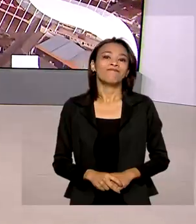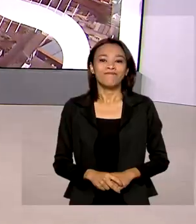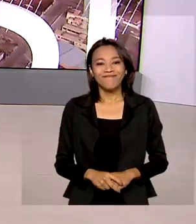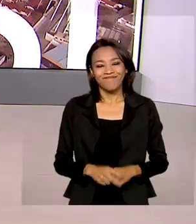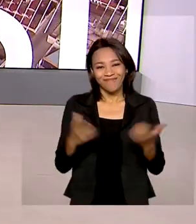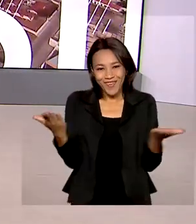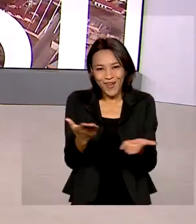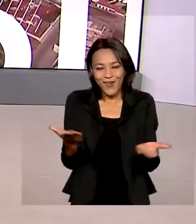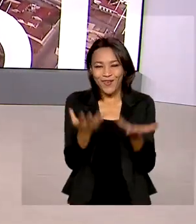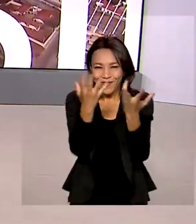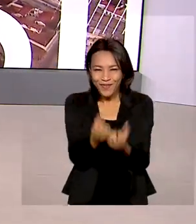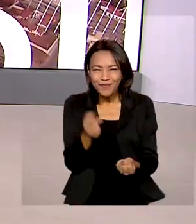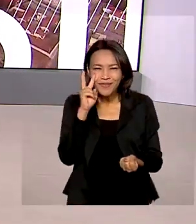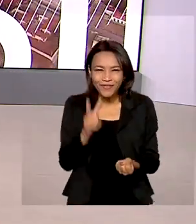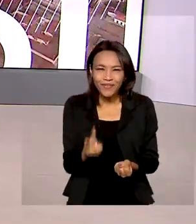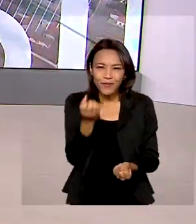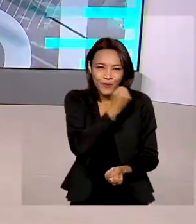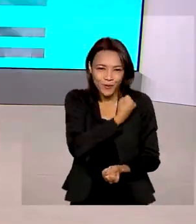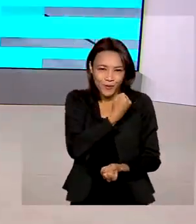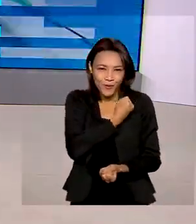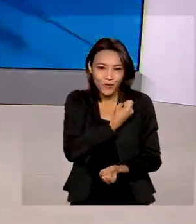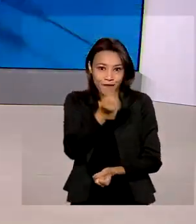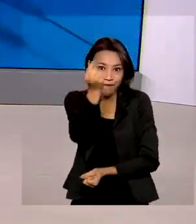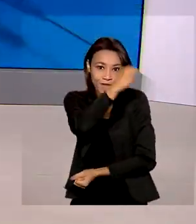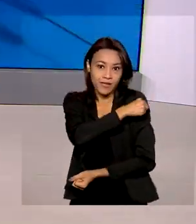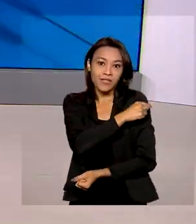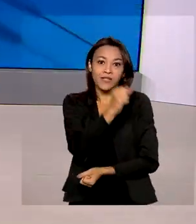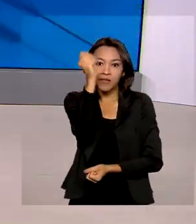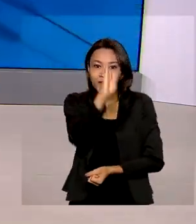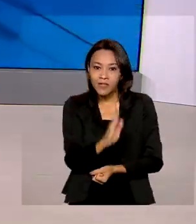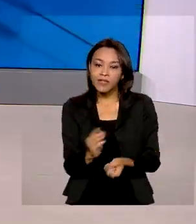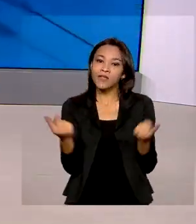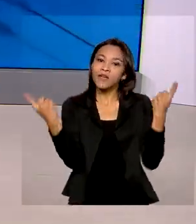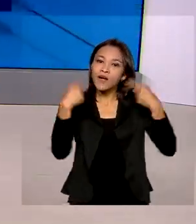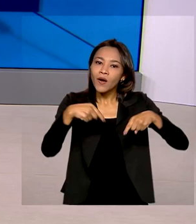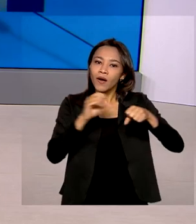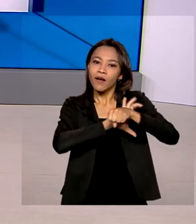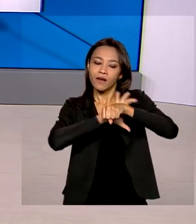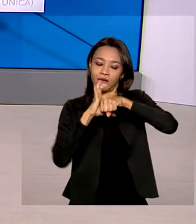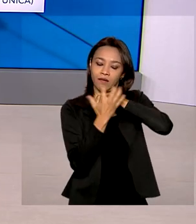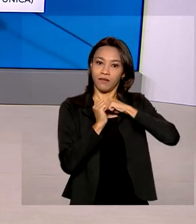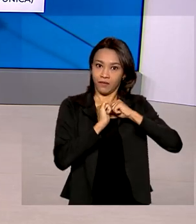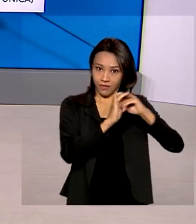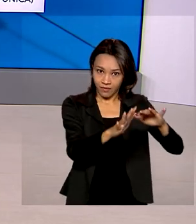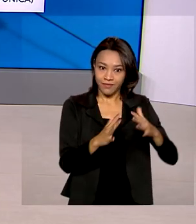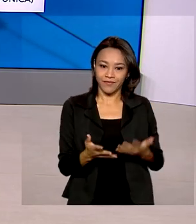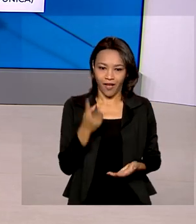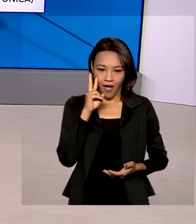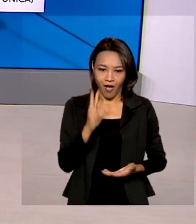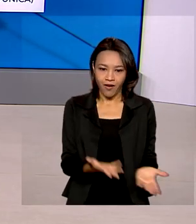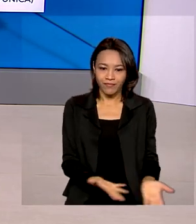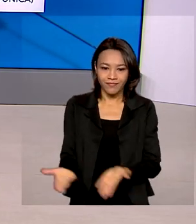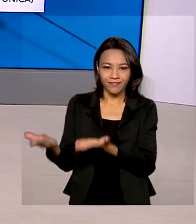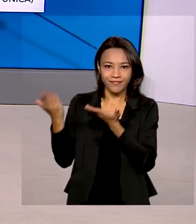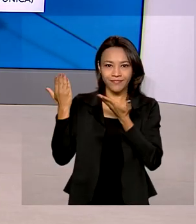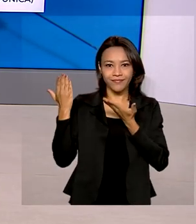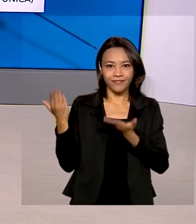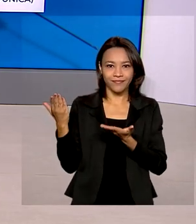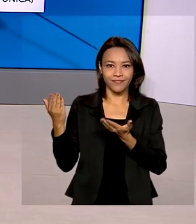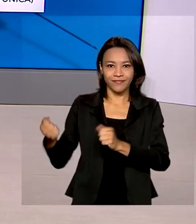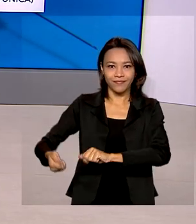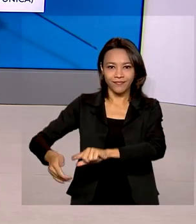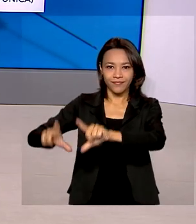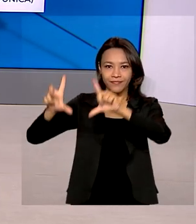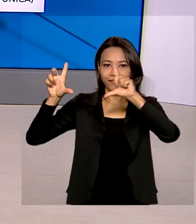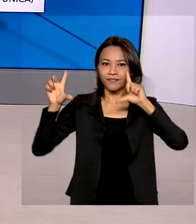Agora nós vamos ver os números da vacinação no Brasil contra a Covid-19 e eles estão aqui no nosso telão. Até